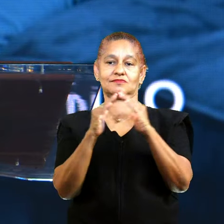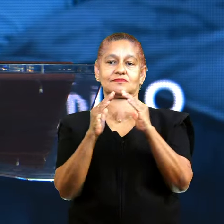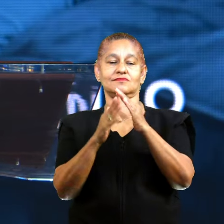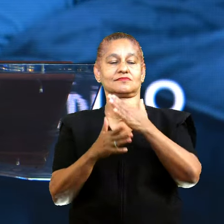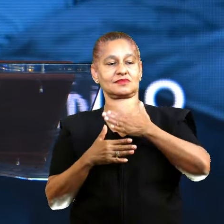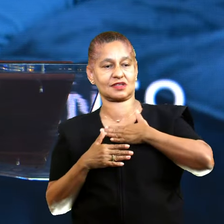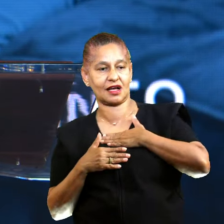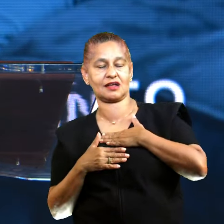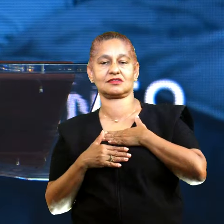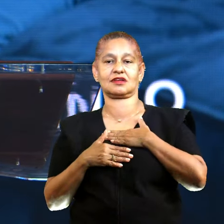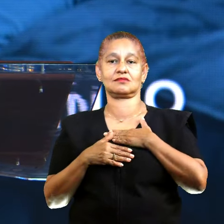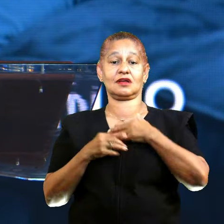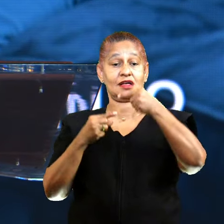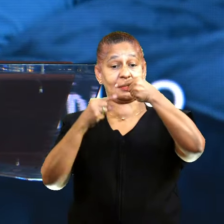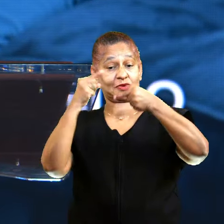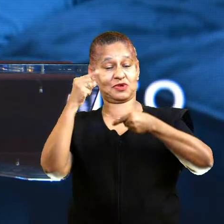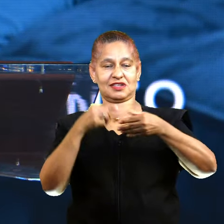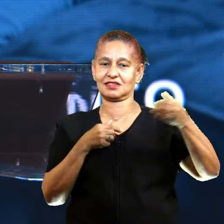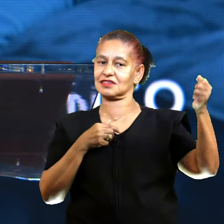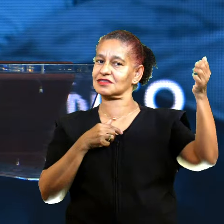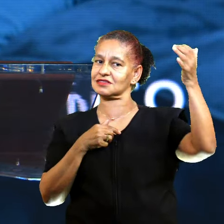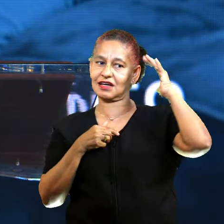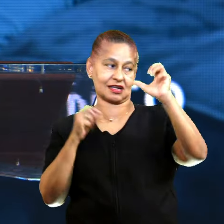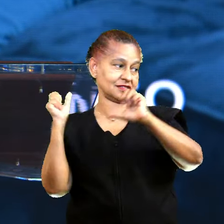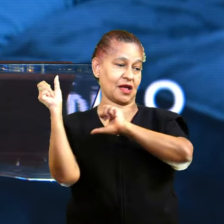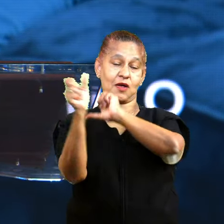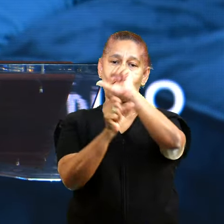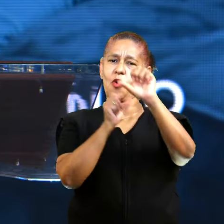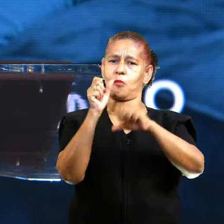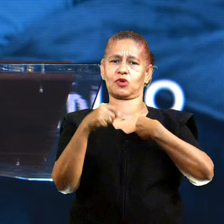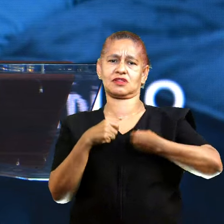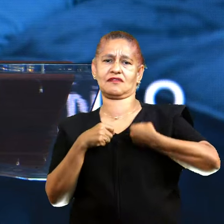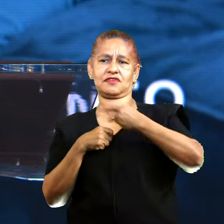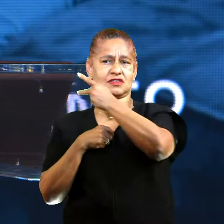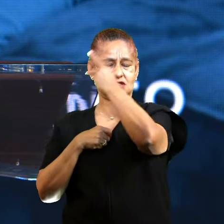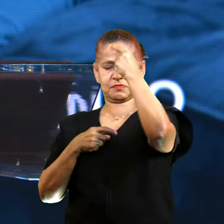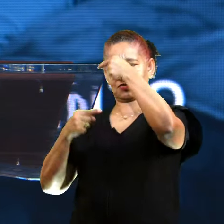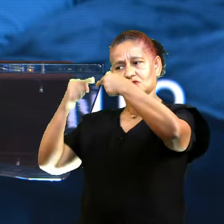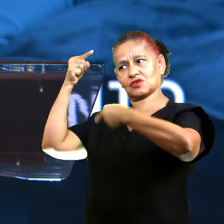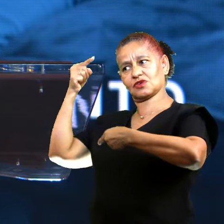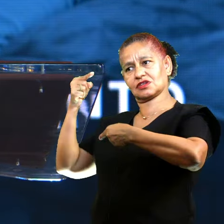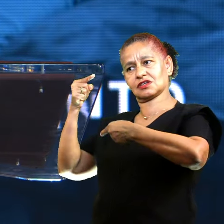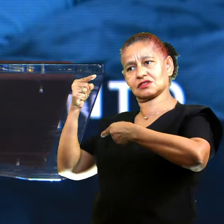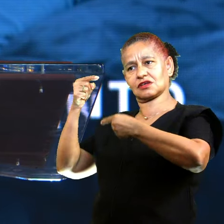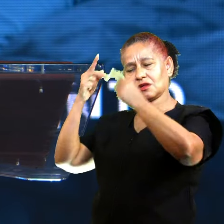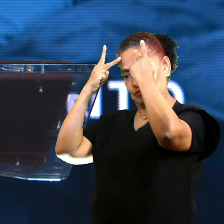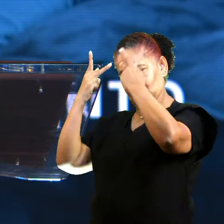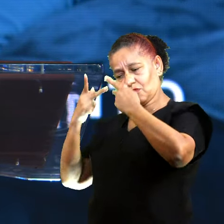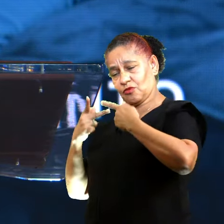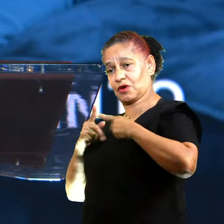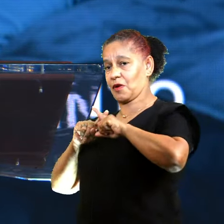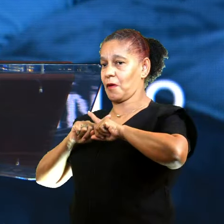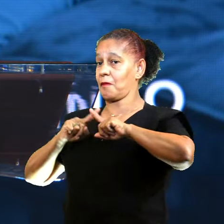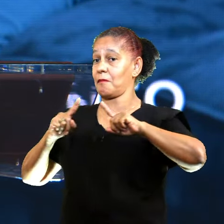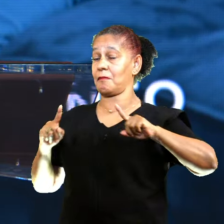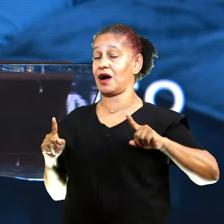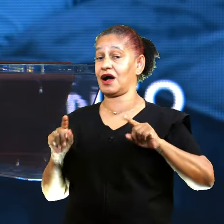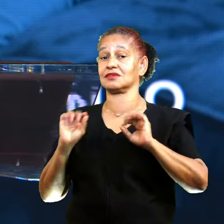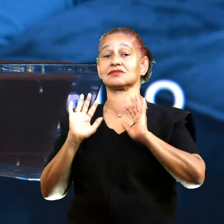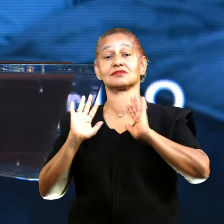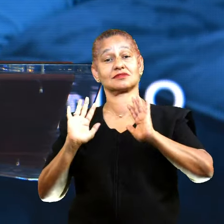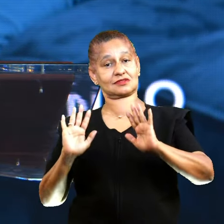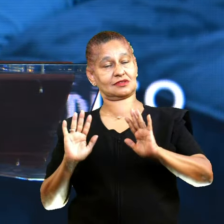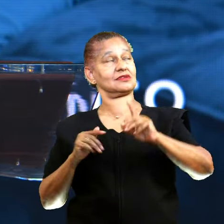A incoerência da graça muda vidas incoerentes aos olhos humanos. Deus faz